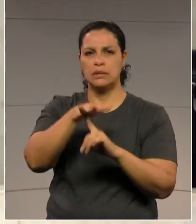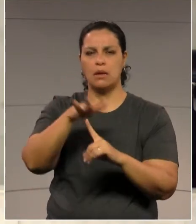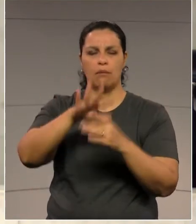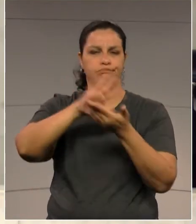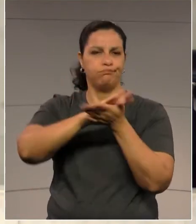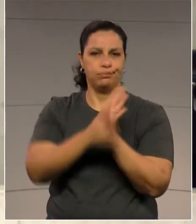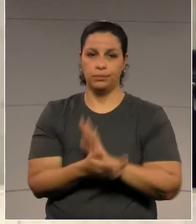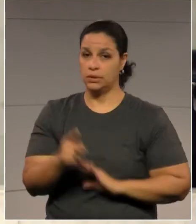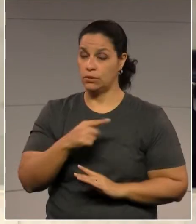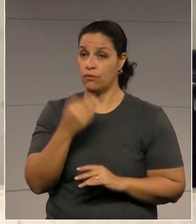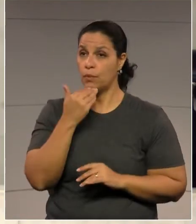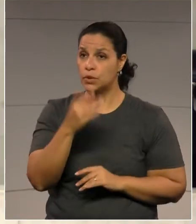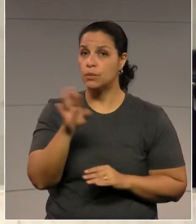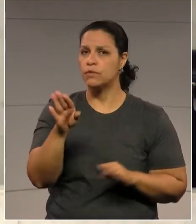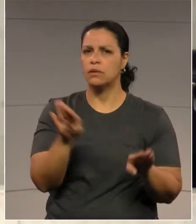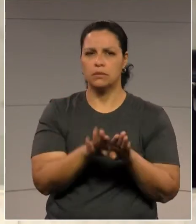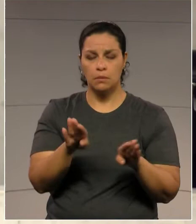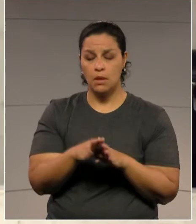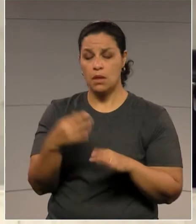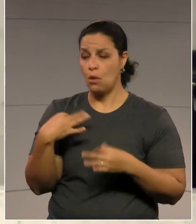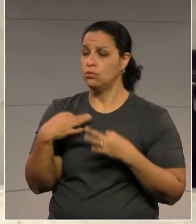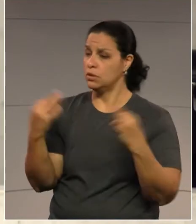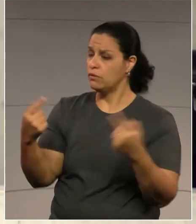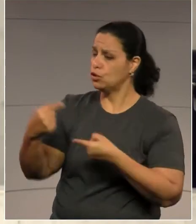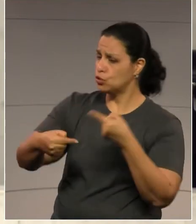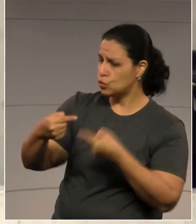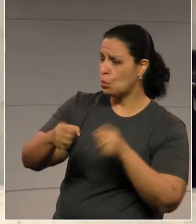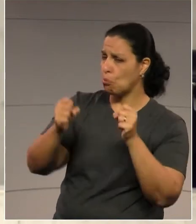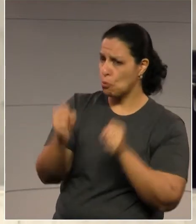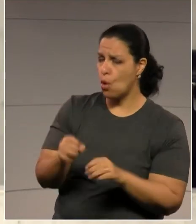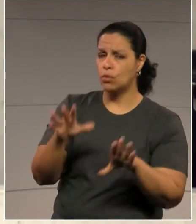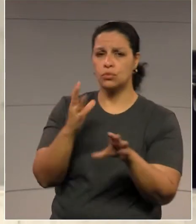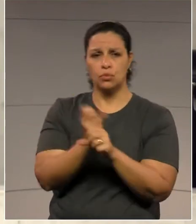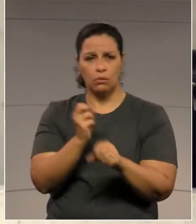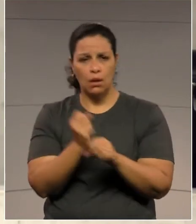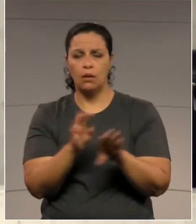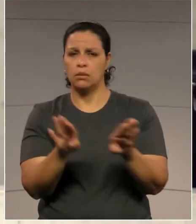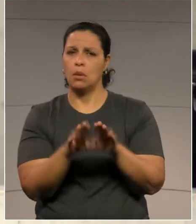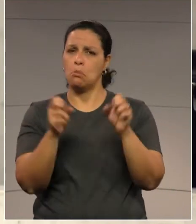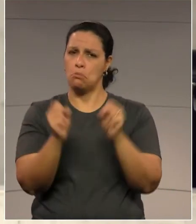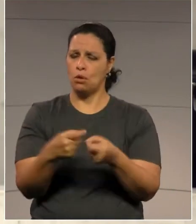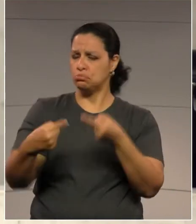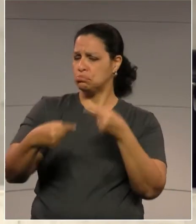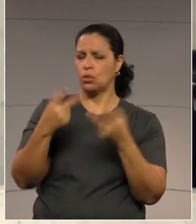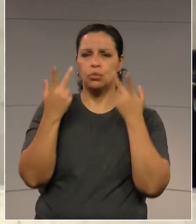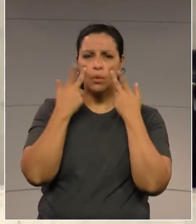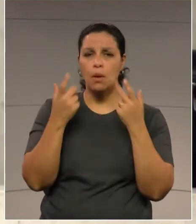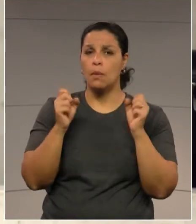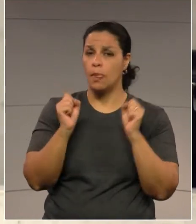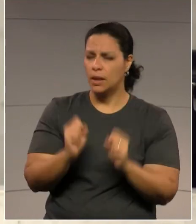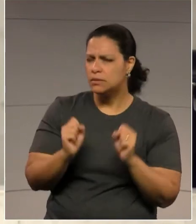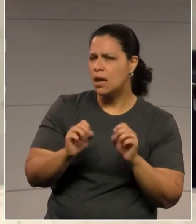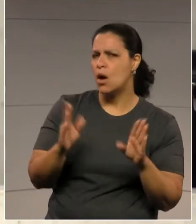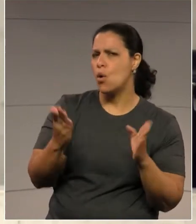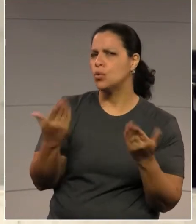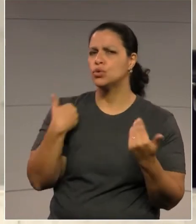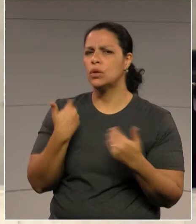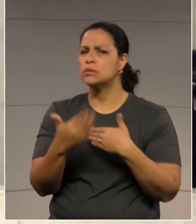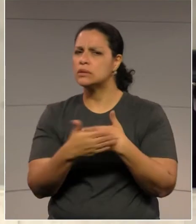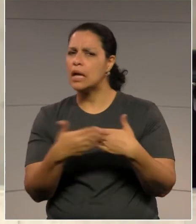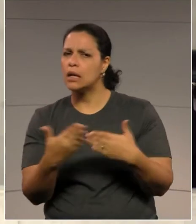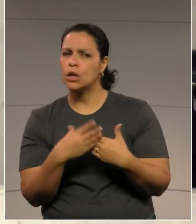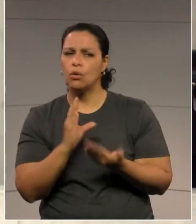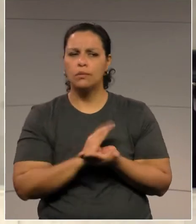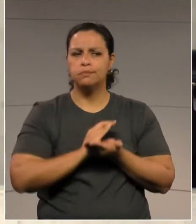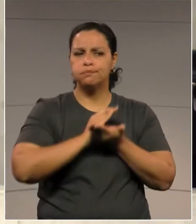assim, um apelo, estou a me colocar à disposição, para discutir isso em números. É seguinte, é possível generosidade, nesse